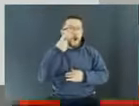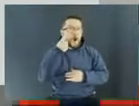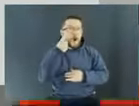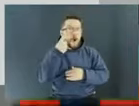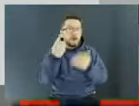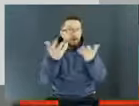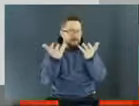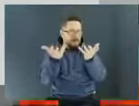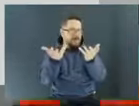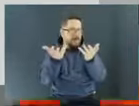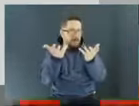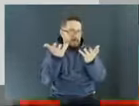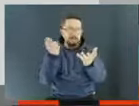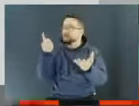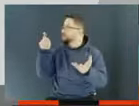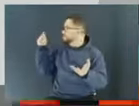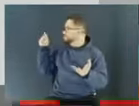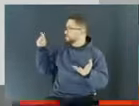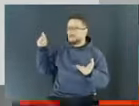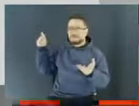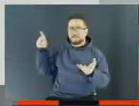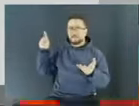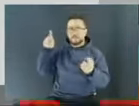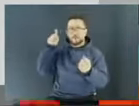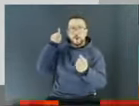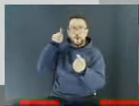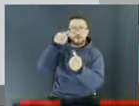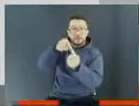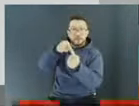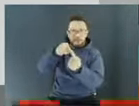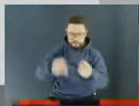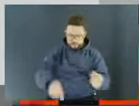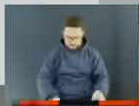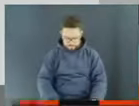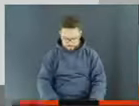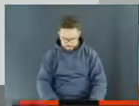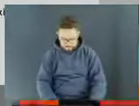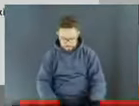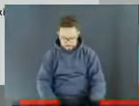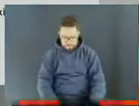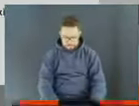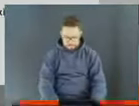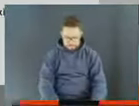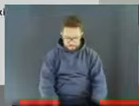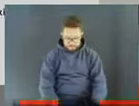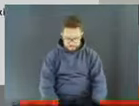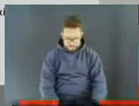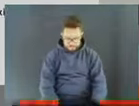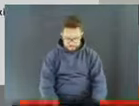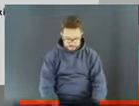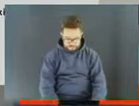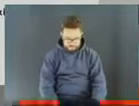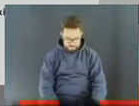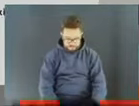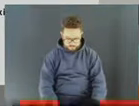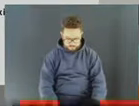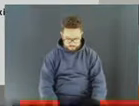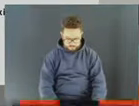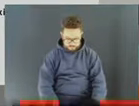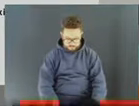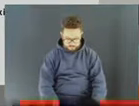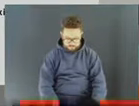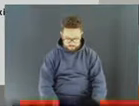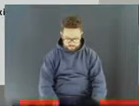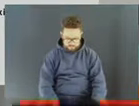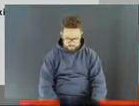com o conhecimento do público-usuário. E nesse terceiro mapa, eu quero